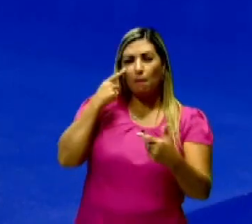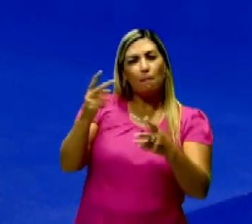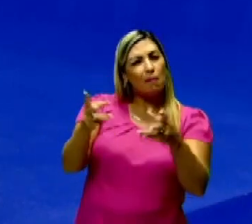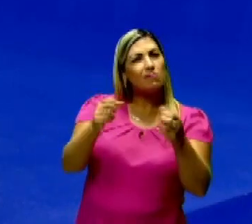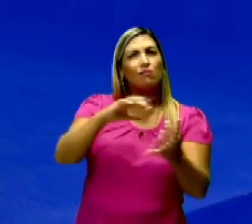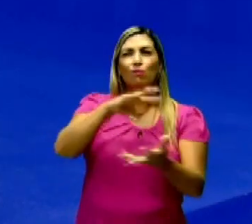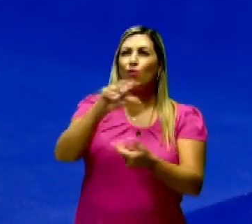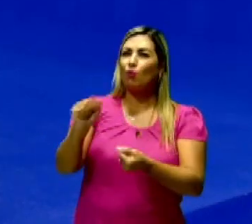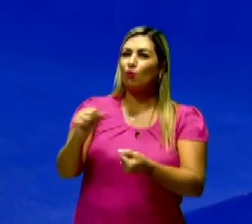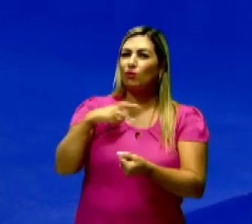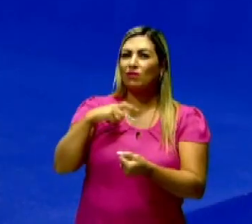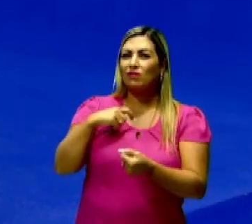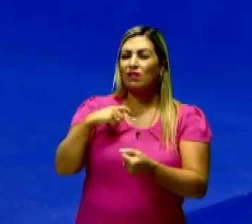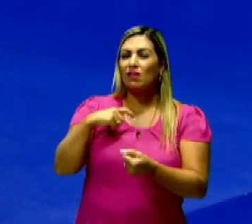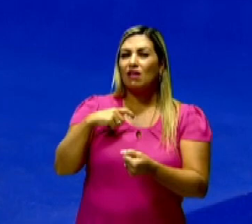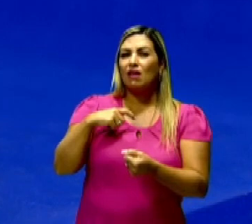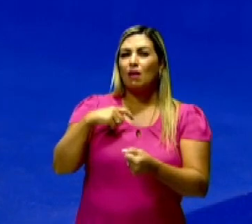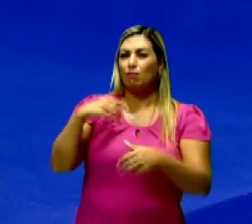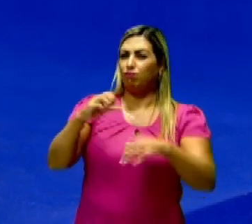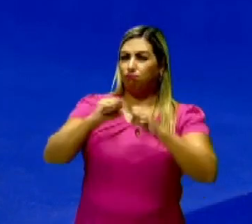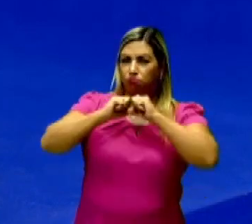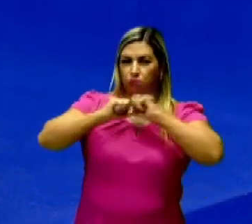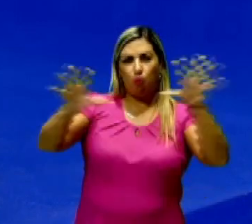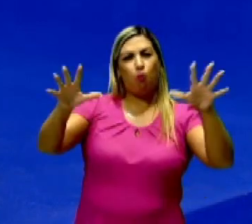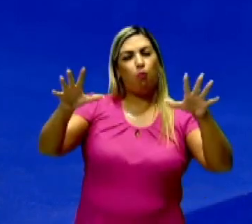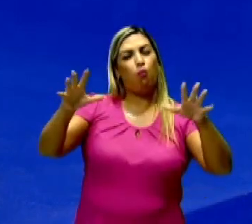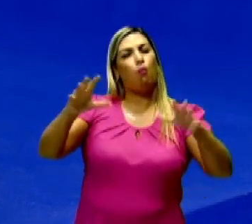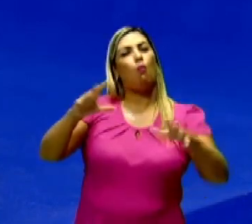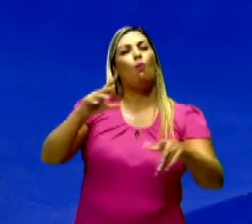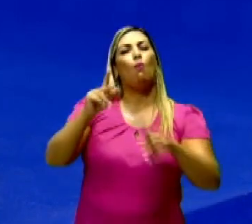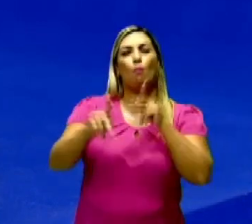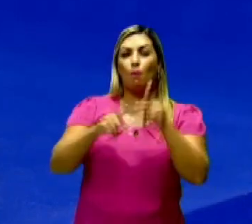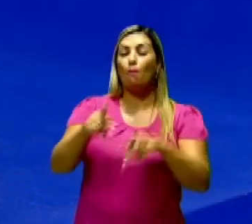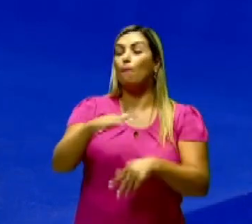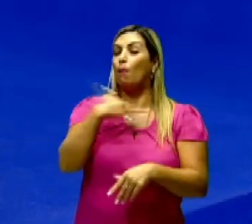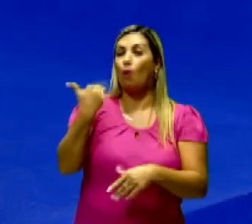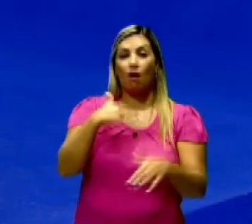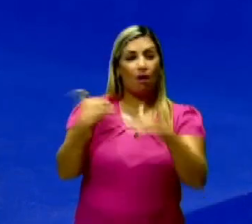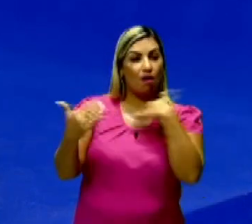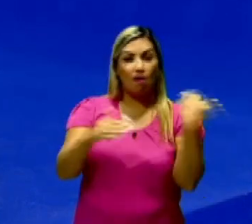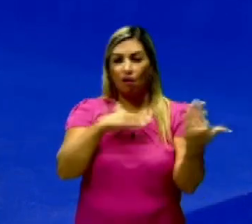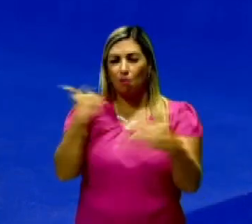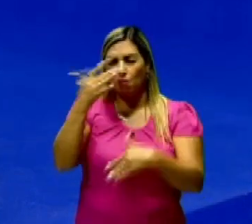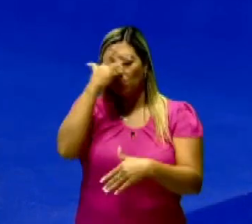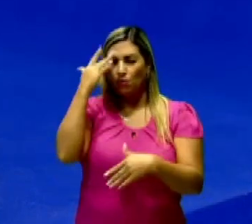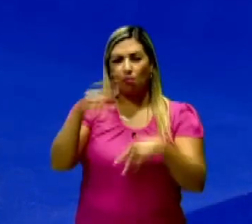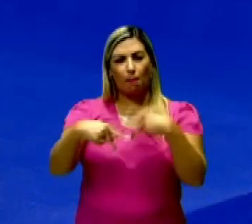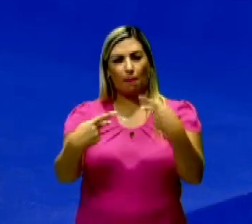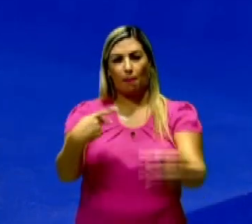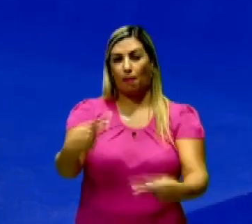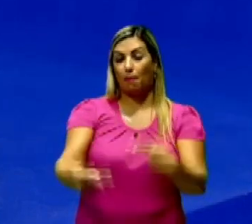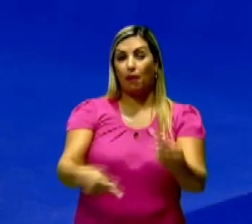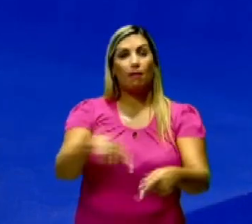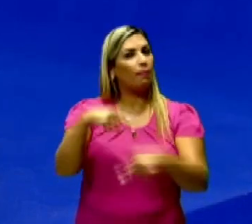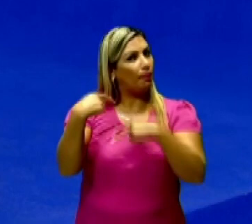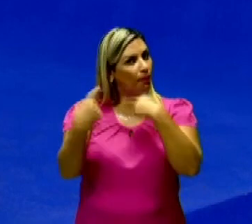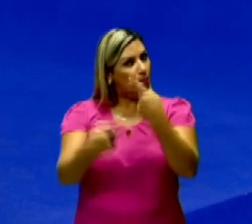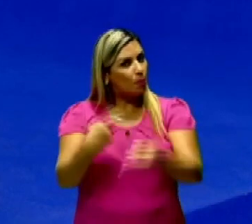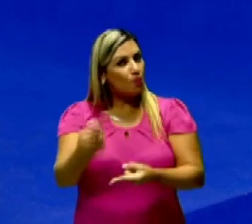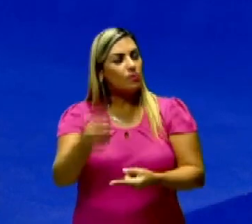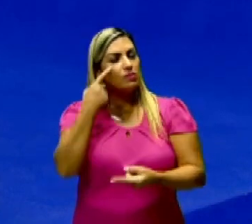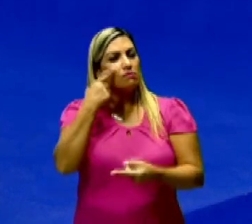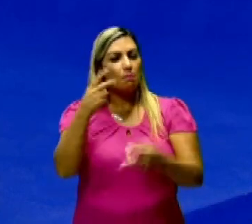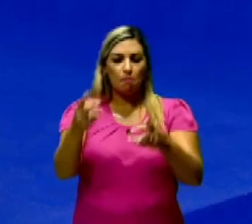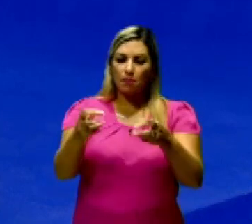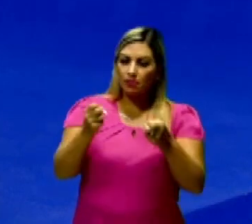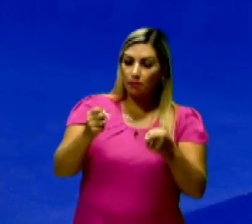passando por uma chamada Explosão Demográfica. Primeiro porque muitos morreram durante essa guerra. Então, após ela, a gente vai ver